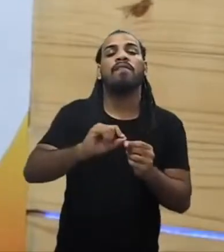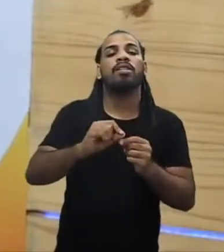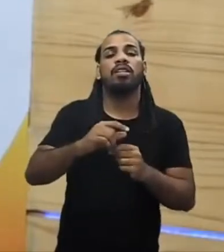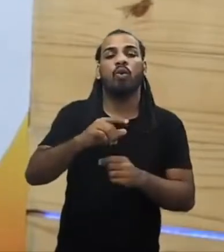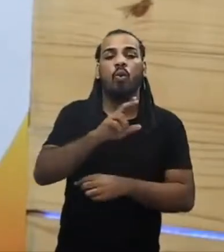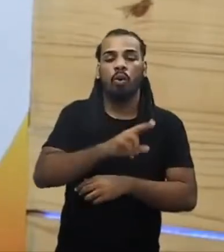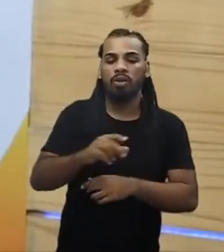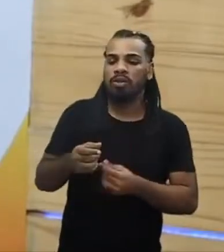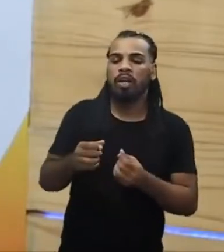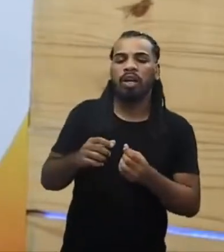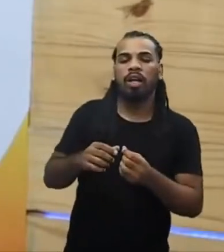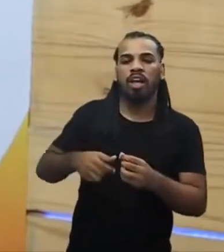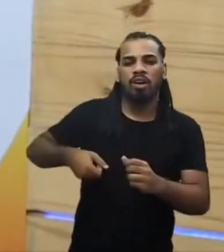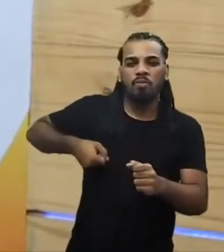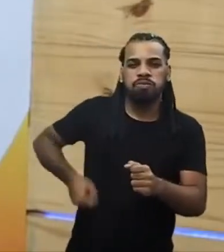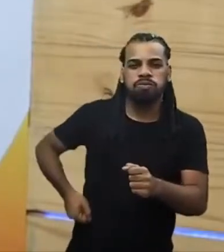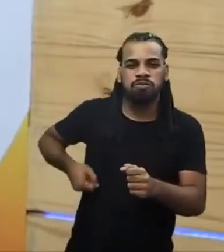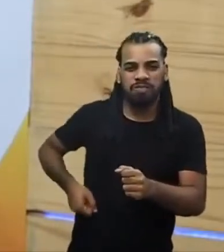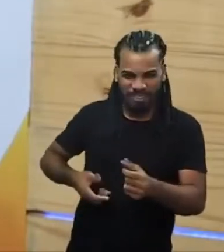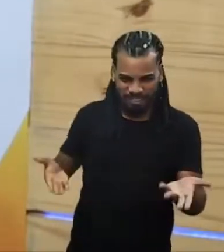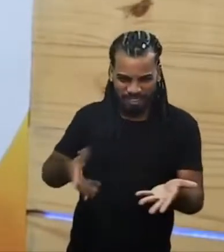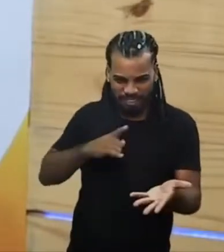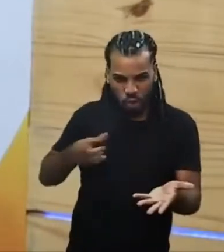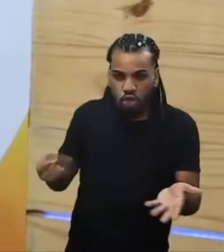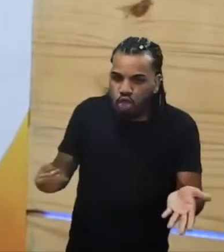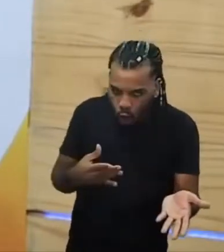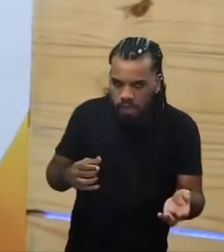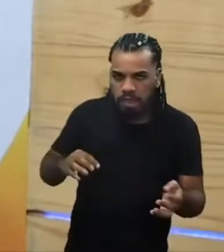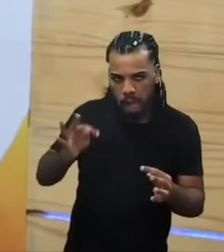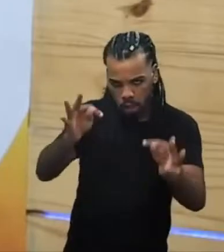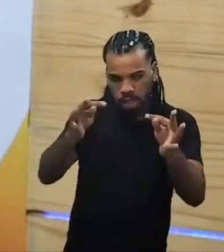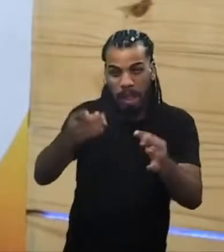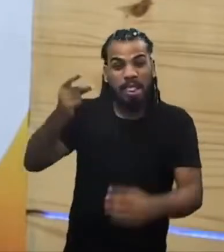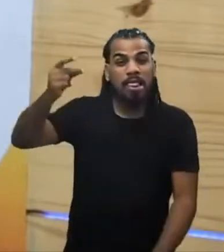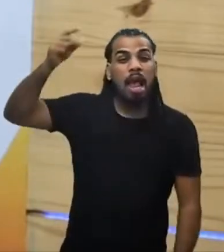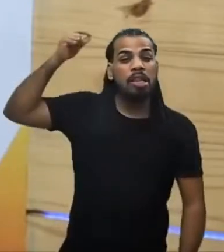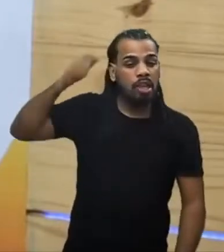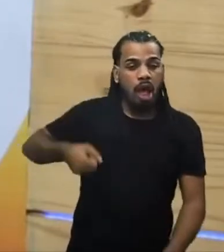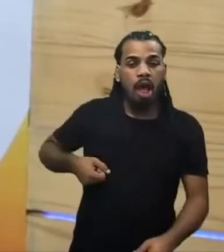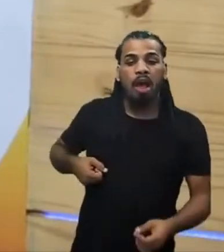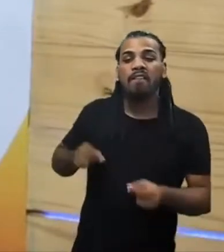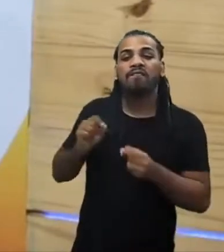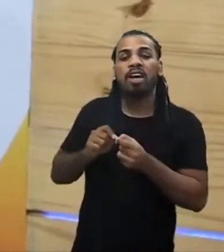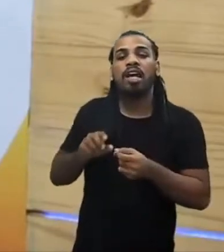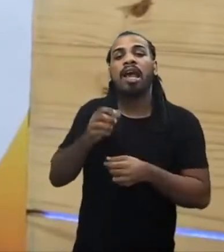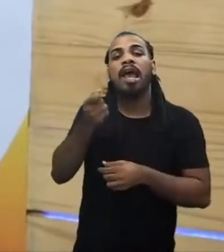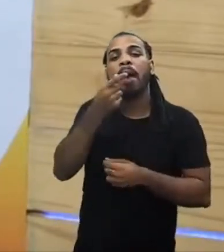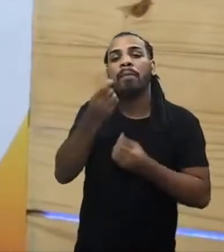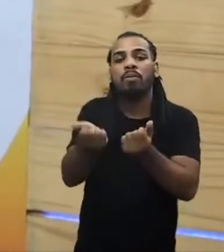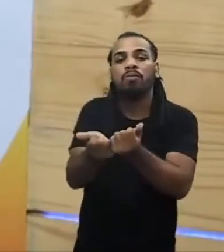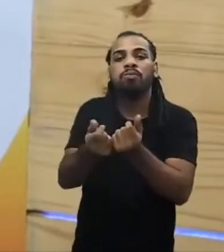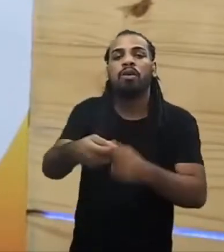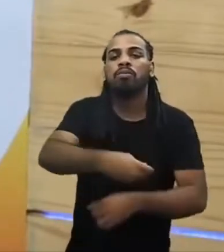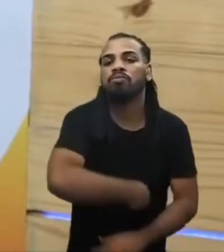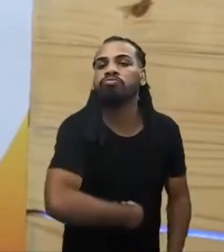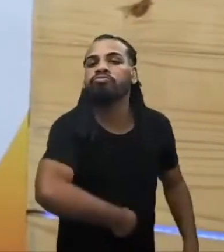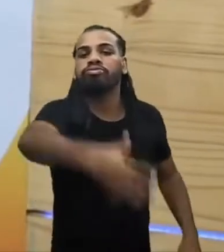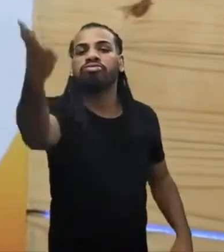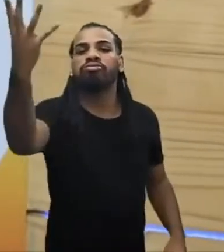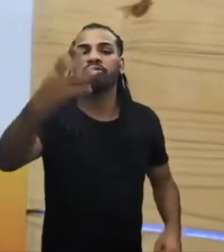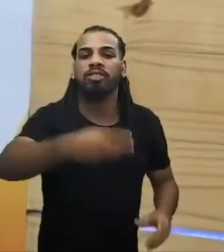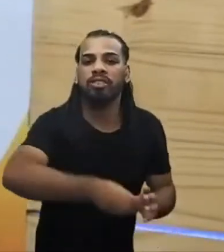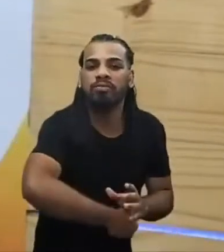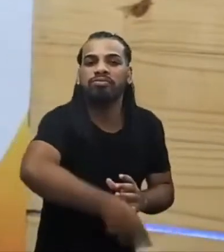guano. O guano é um tipo de fertilizante que é feito a partir das fezes dos excrementos